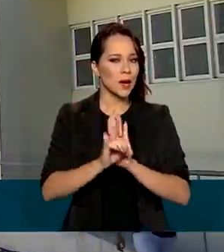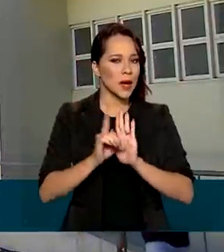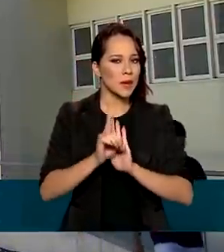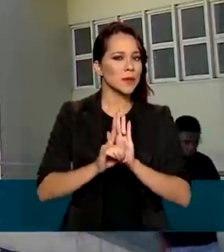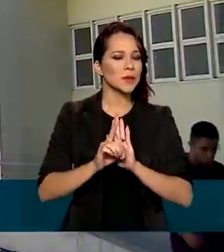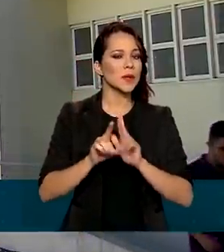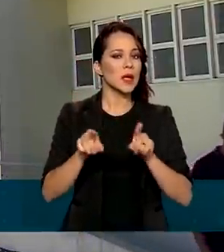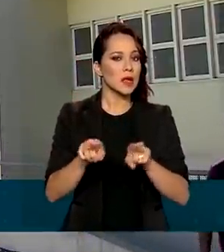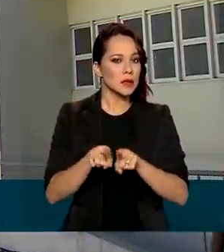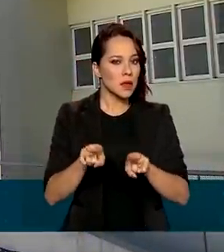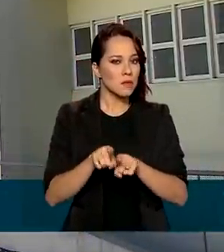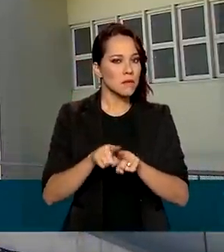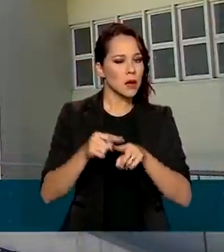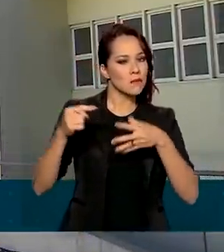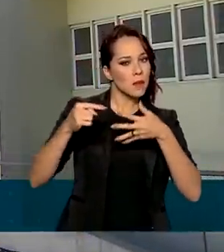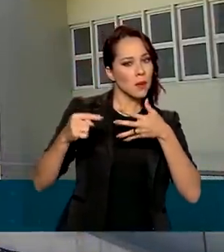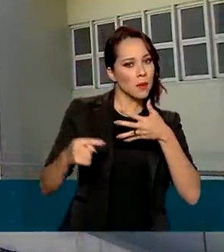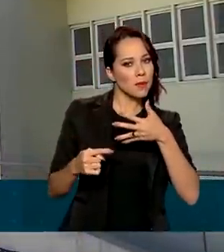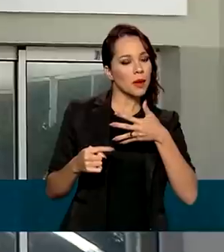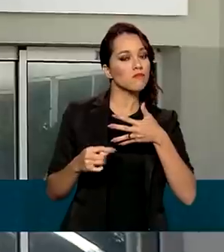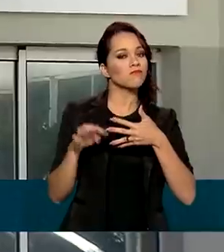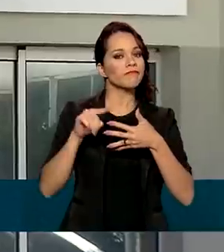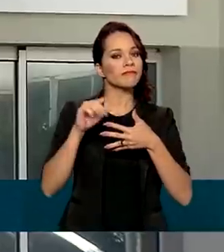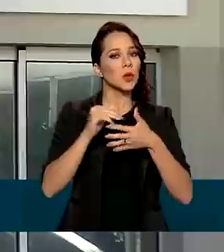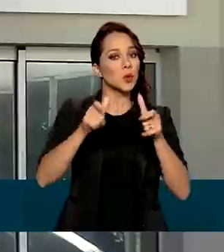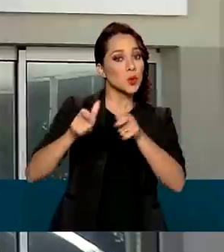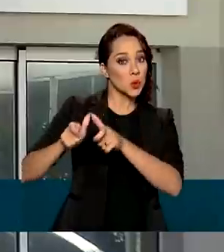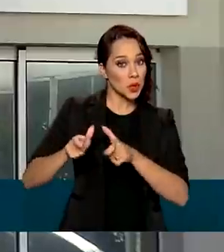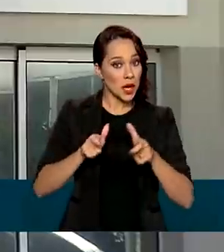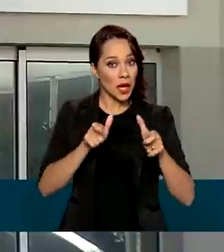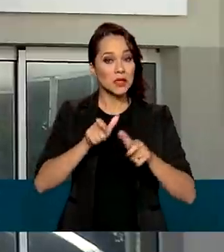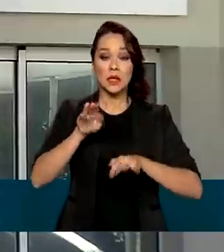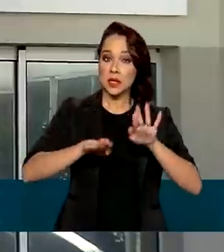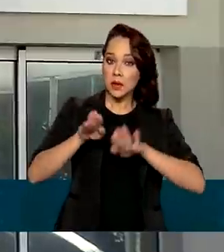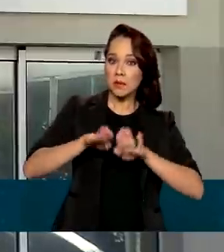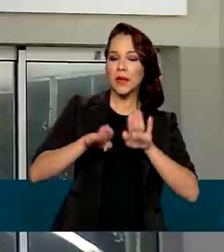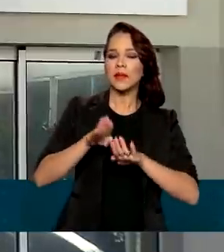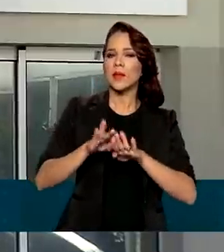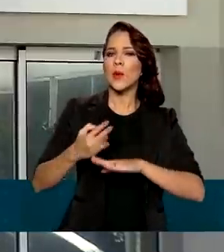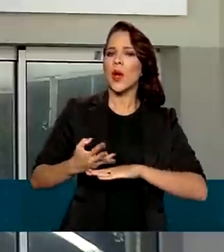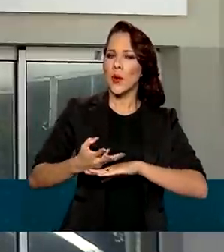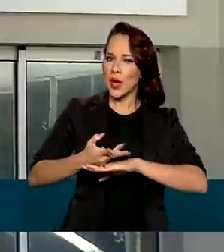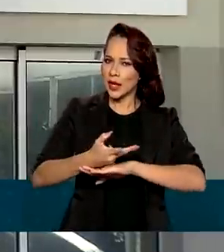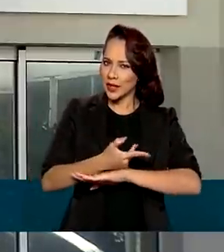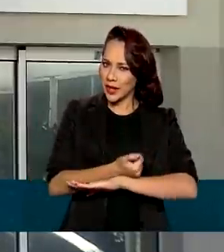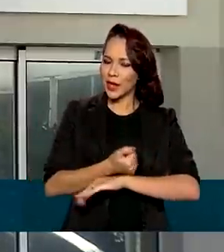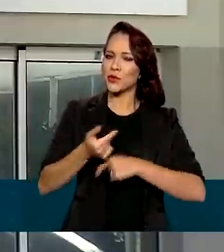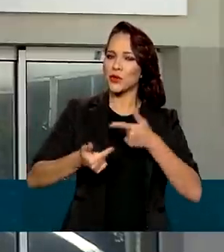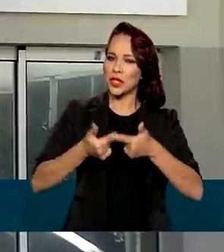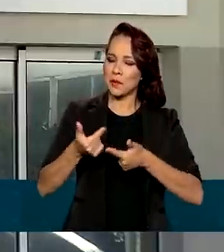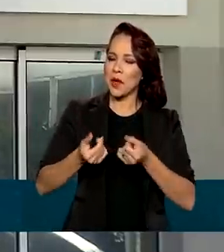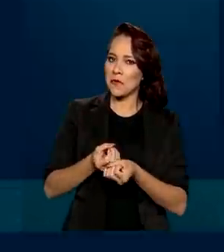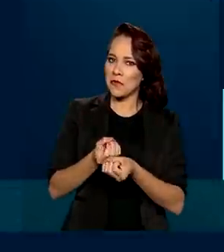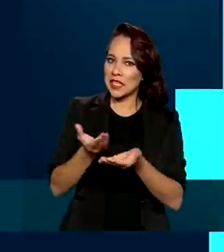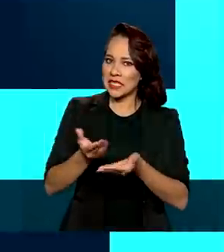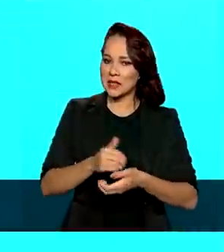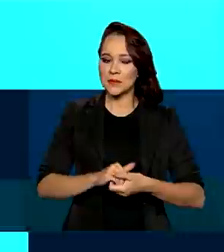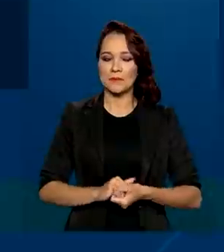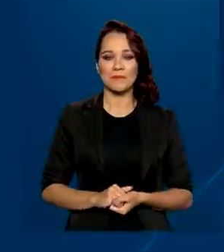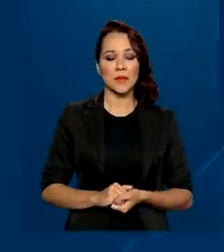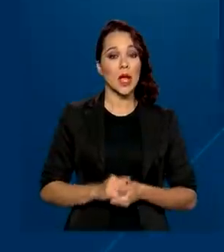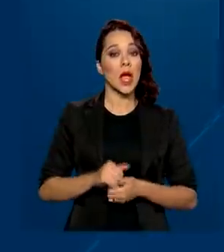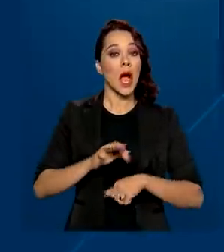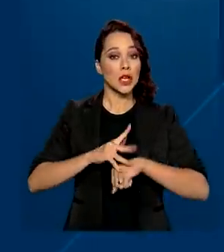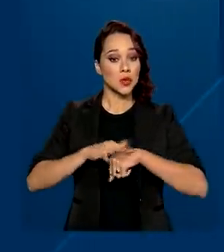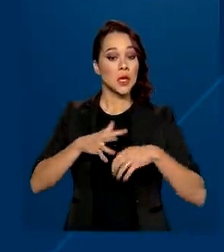indicadores e vai categorizar os estabelecimentos de acordo com a qualidade do serviço prestado. As